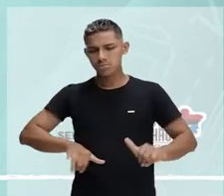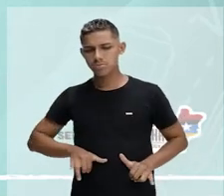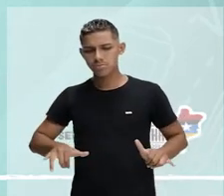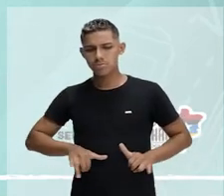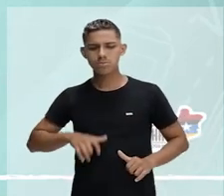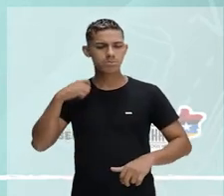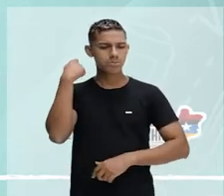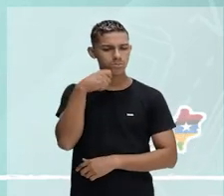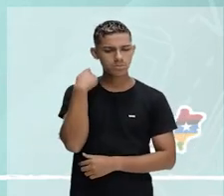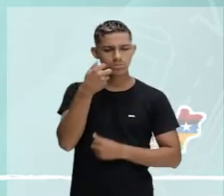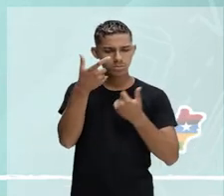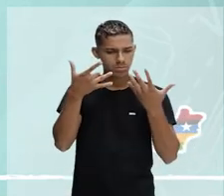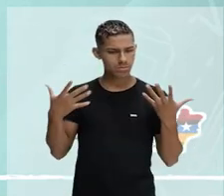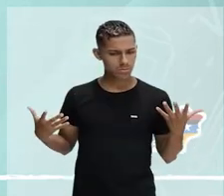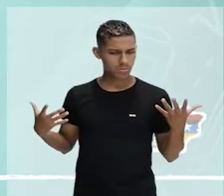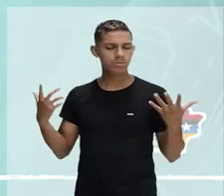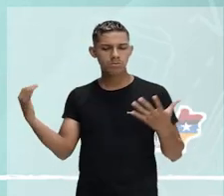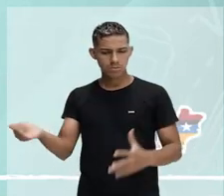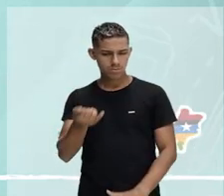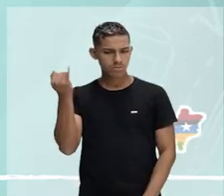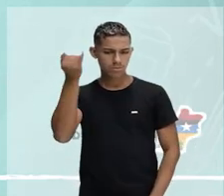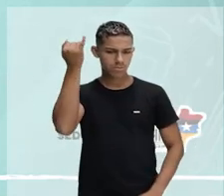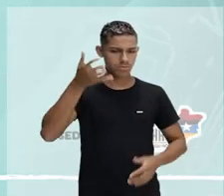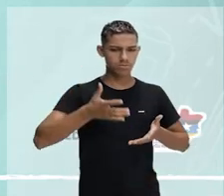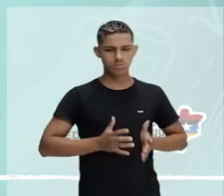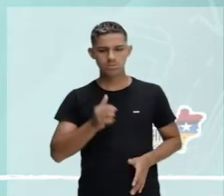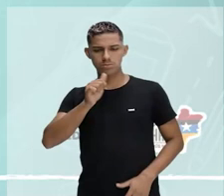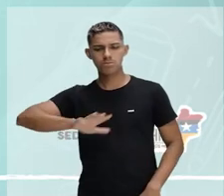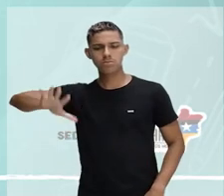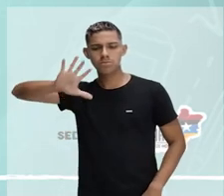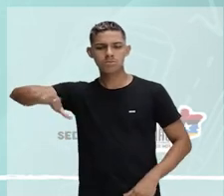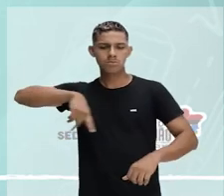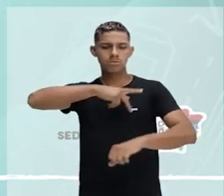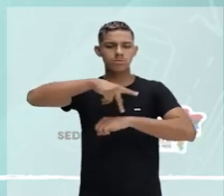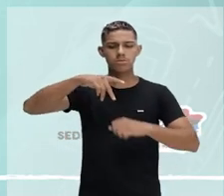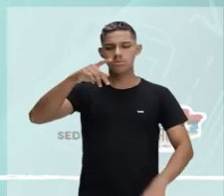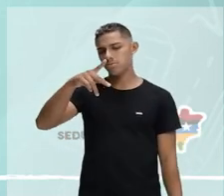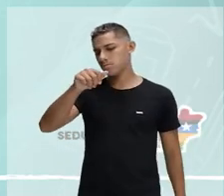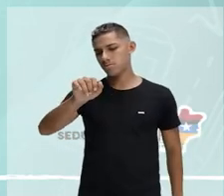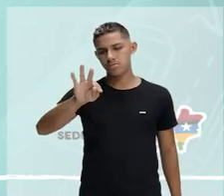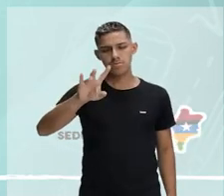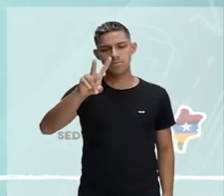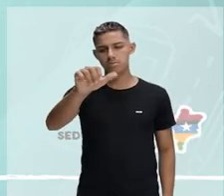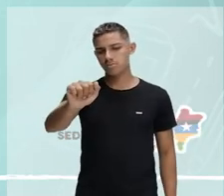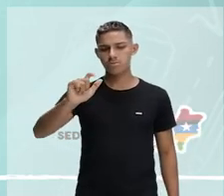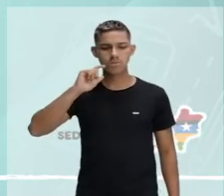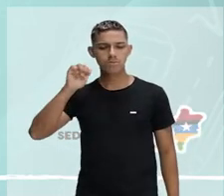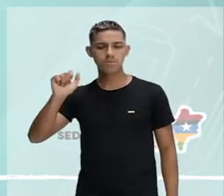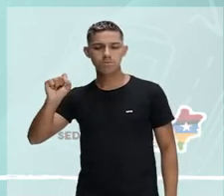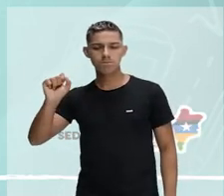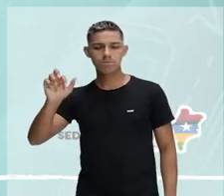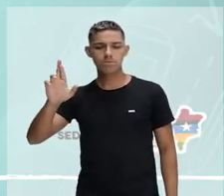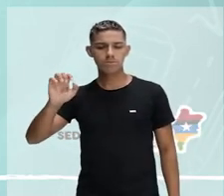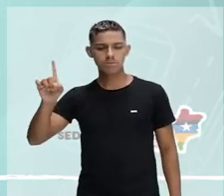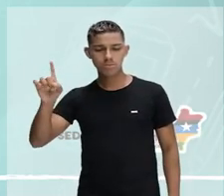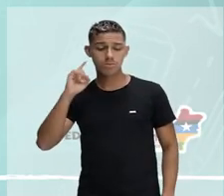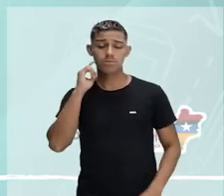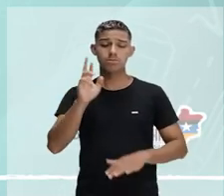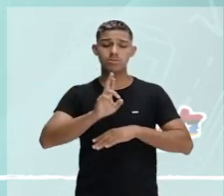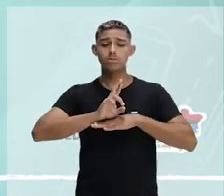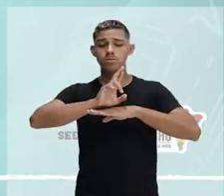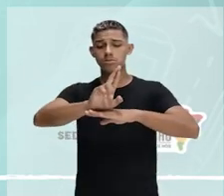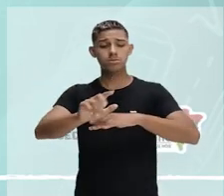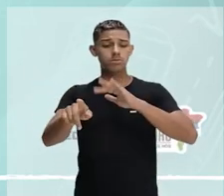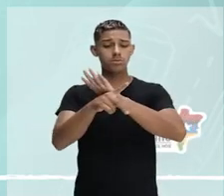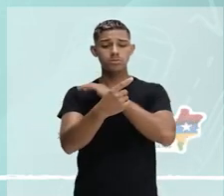cita personalidades importantes nascidas nessa região. Inclusive, Patativa do Açaré, que é para ele uma referência. Ele tem